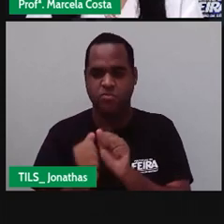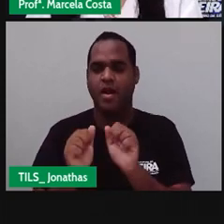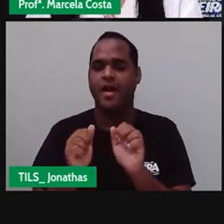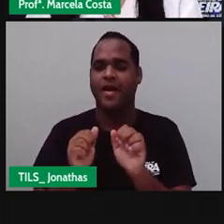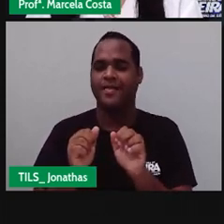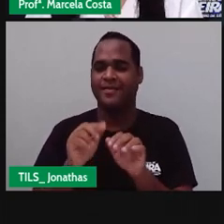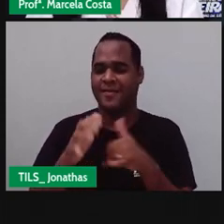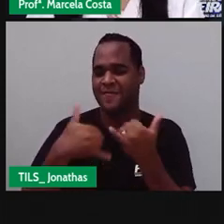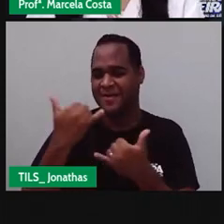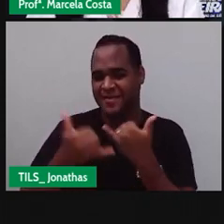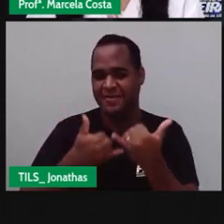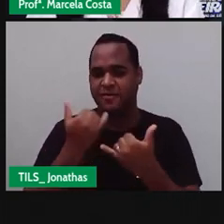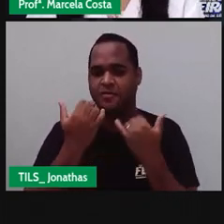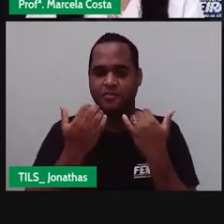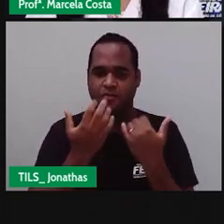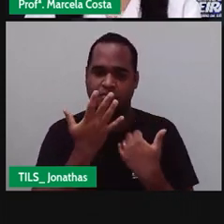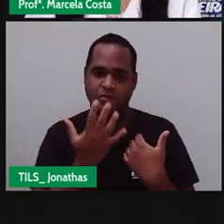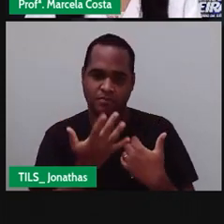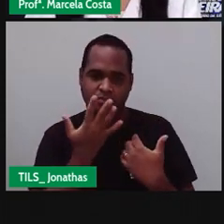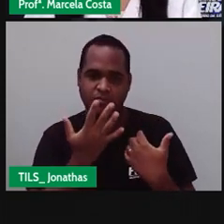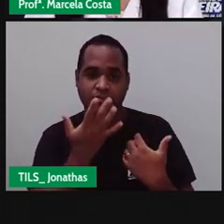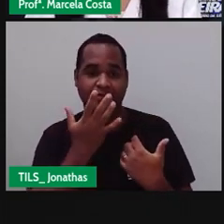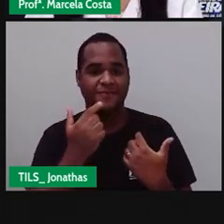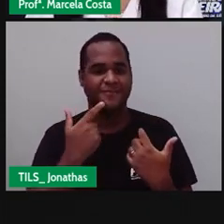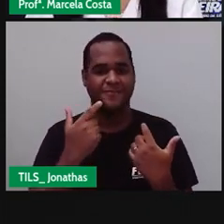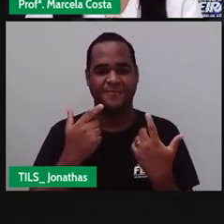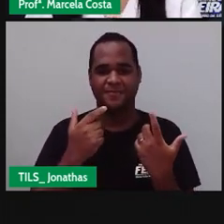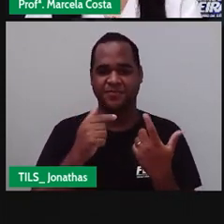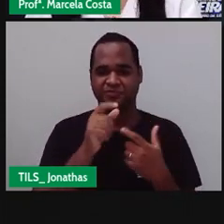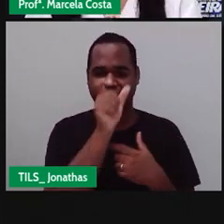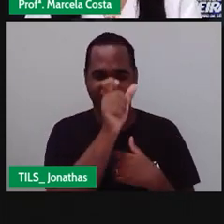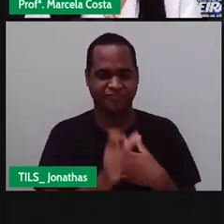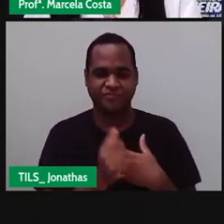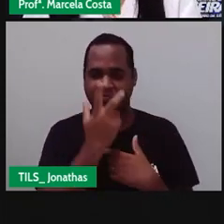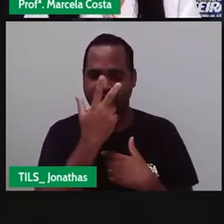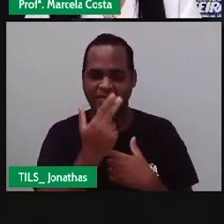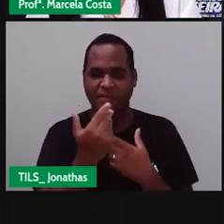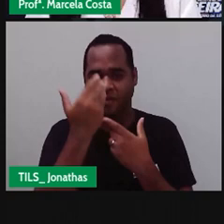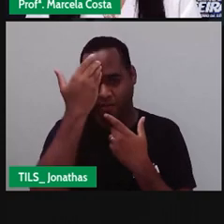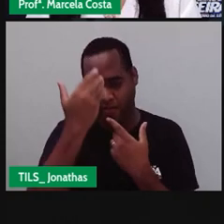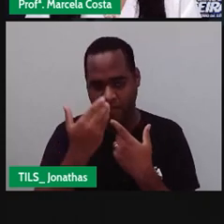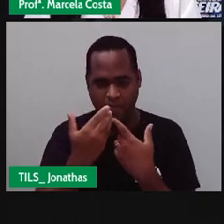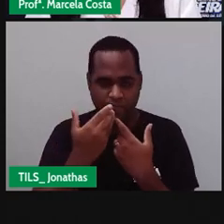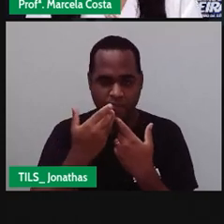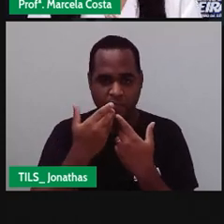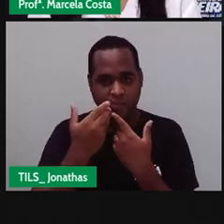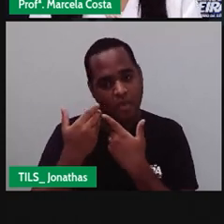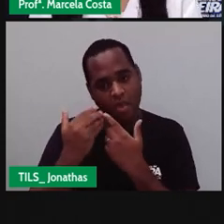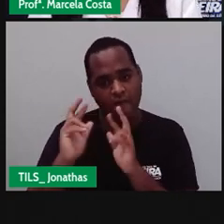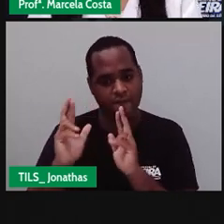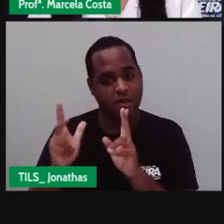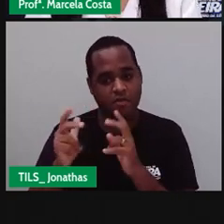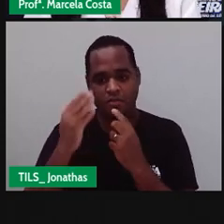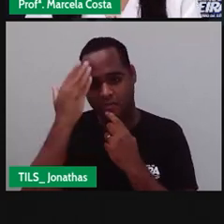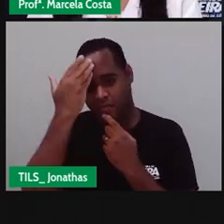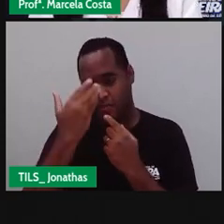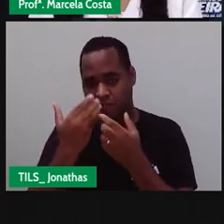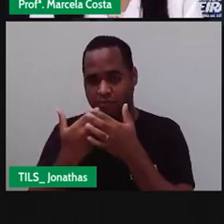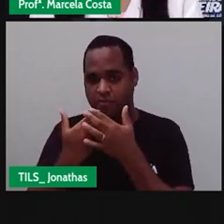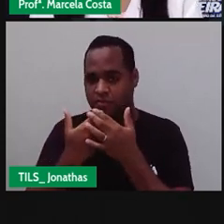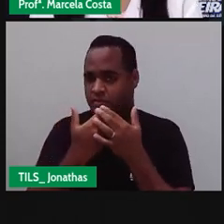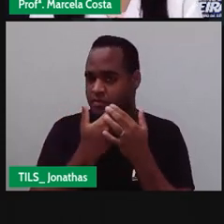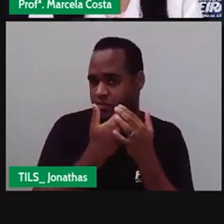Mostrando aí Rostos Com metade De uma De uma Forma Né Com uma cor